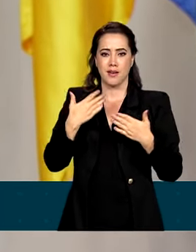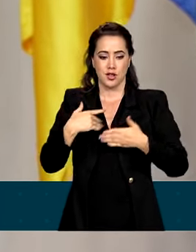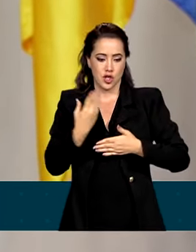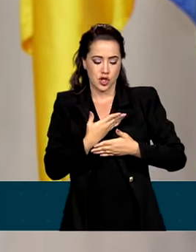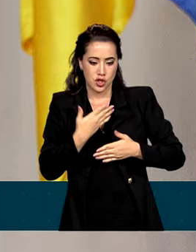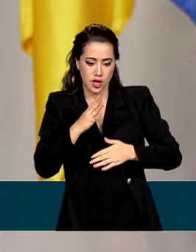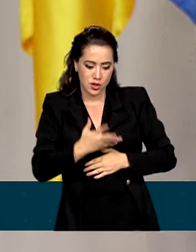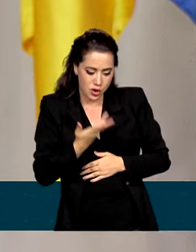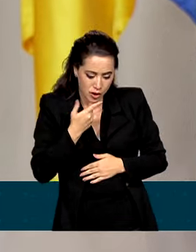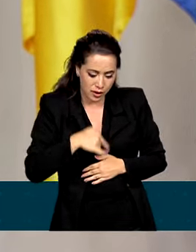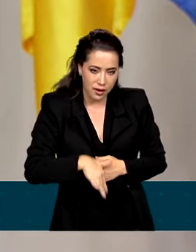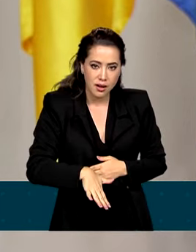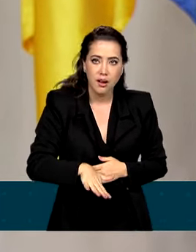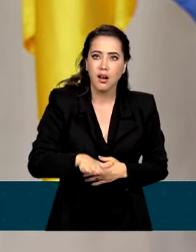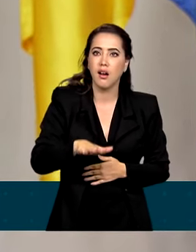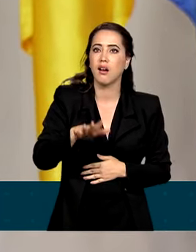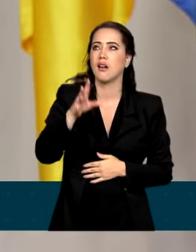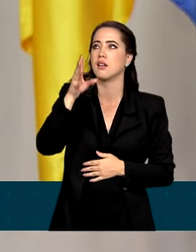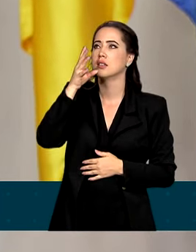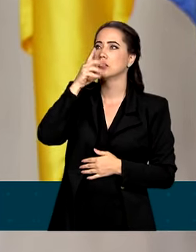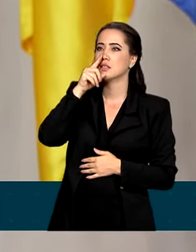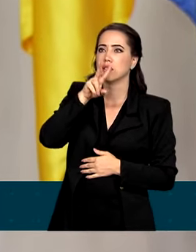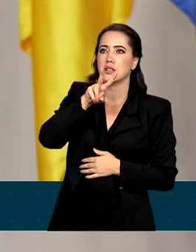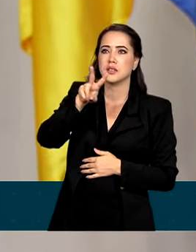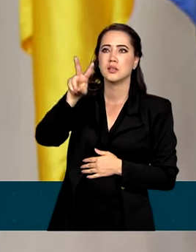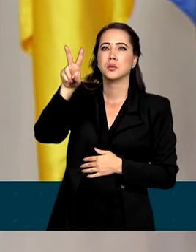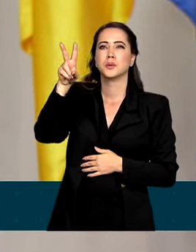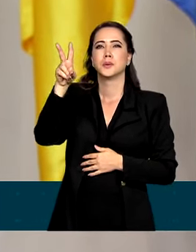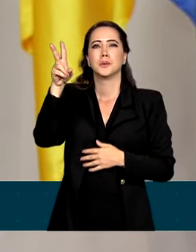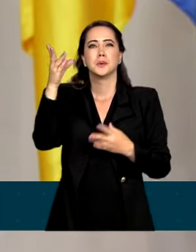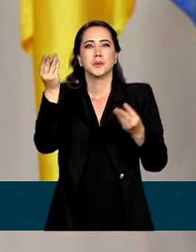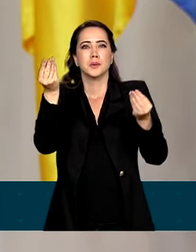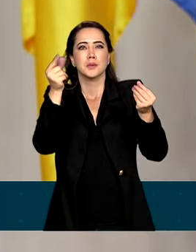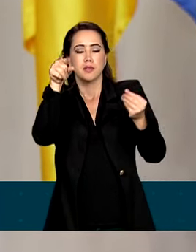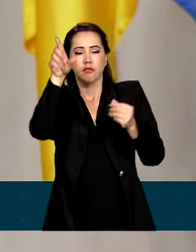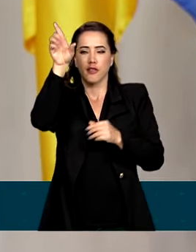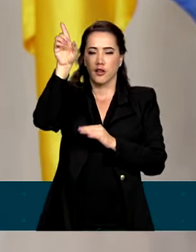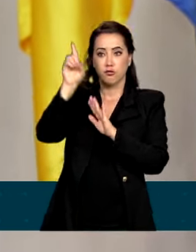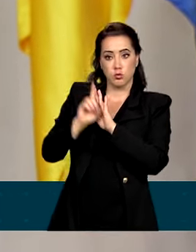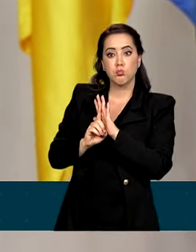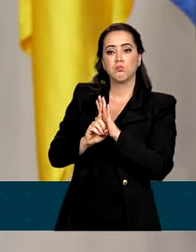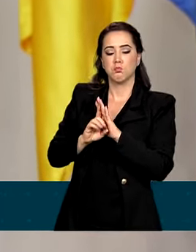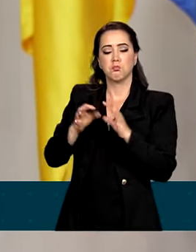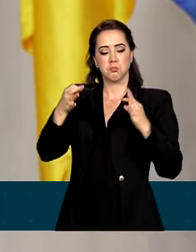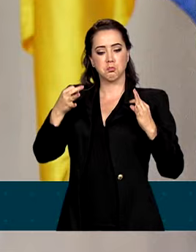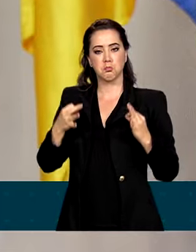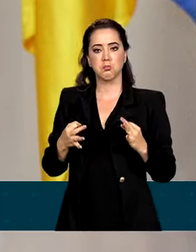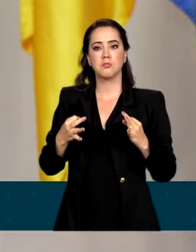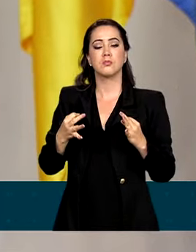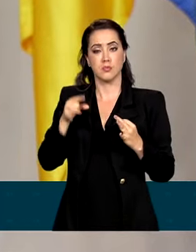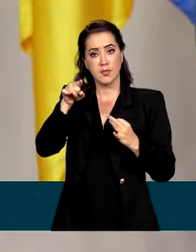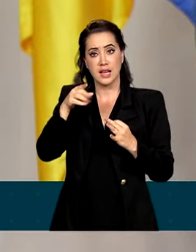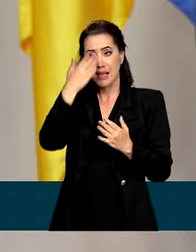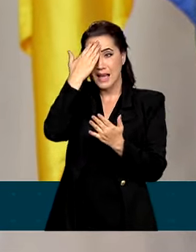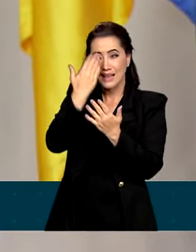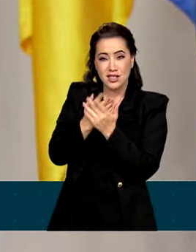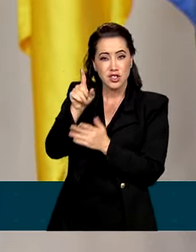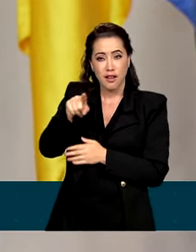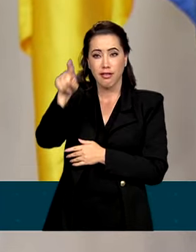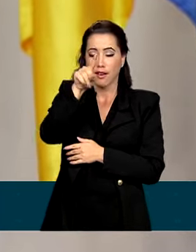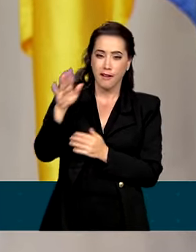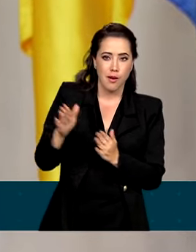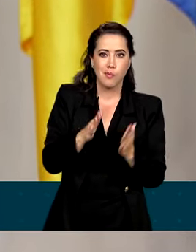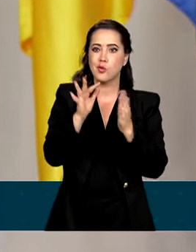aprendemos a ver o mundo. Cumprir nos olhos, com dignidade, com a certeza de que havia caminhos